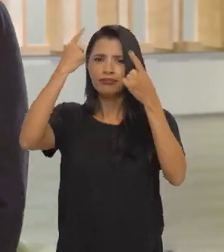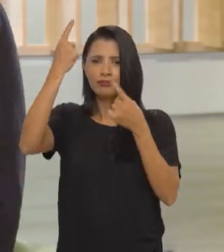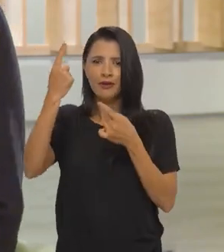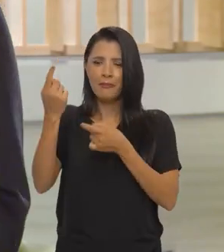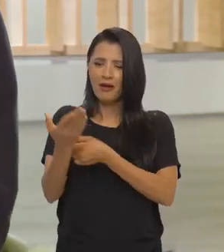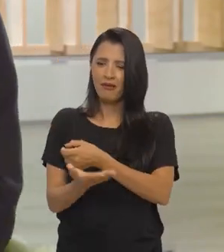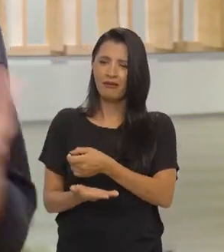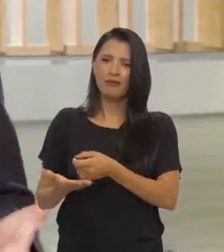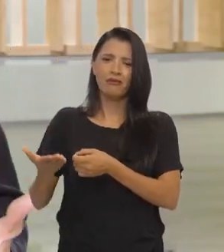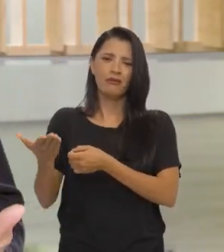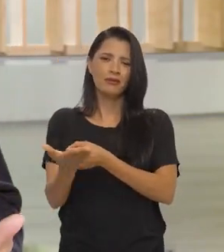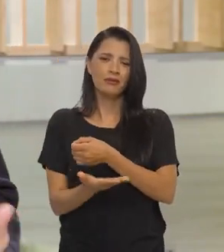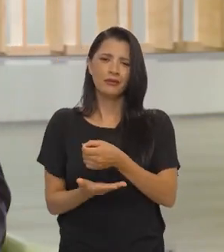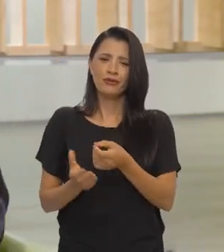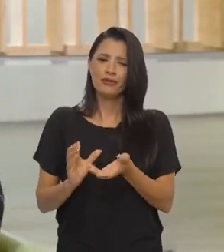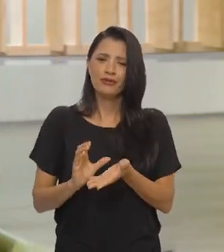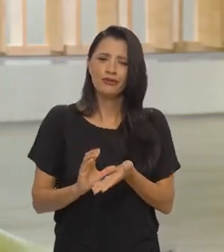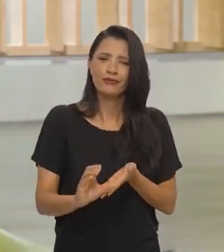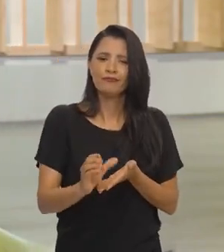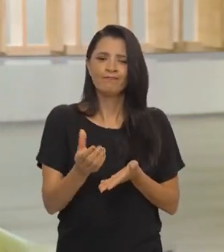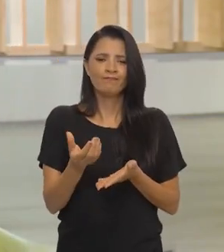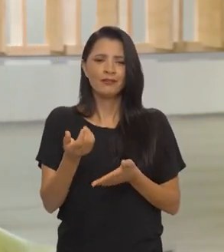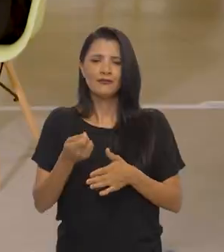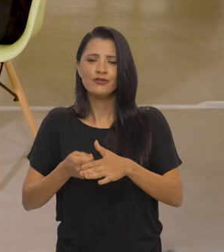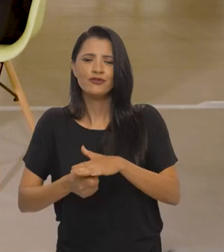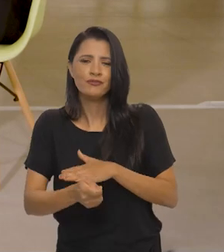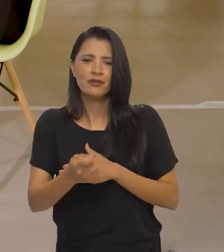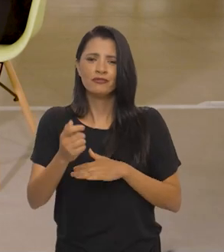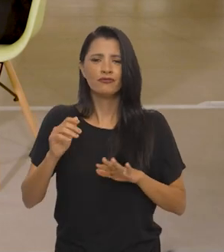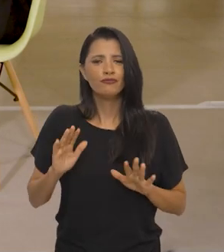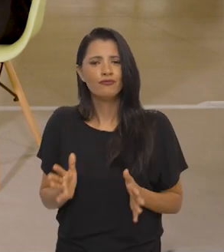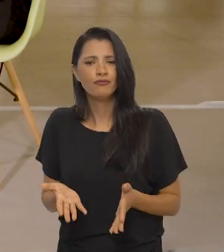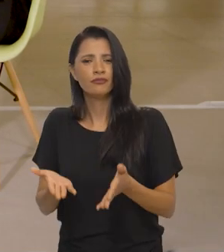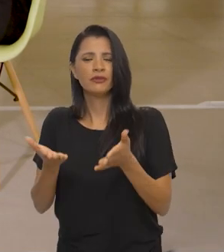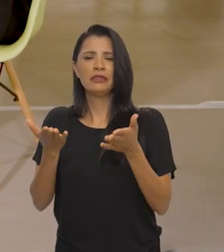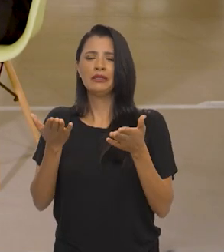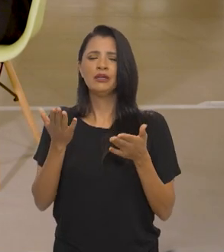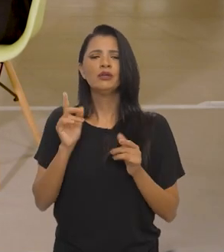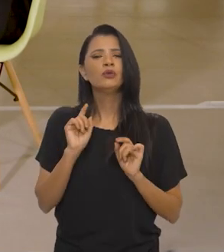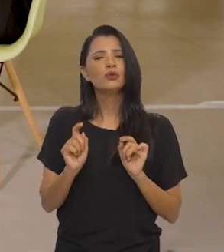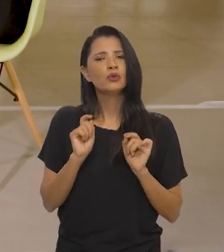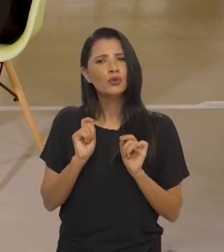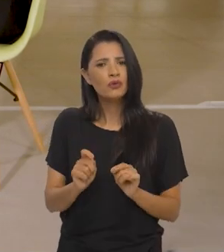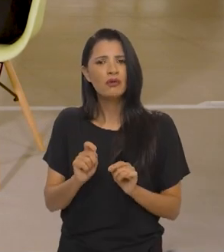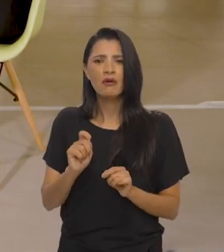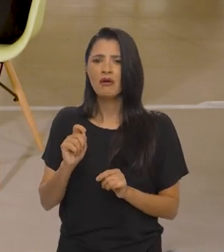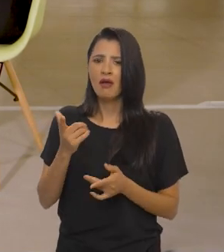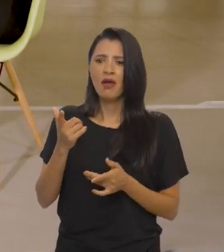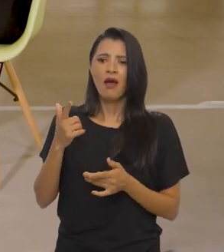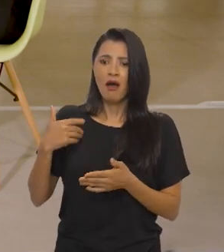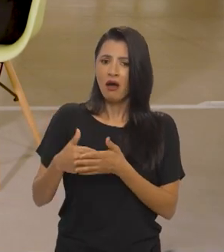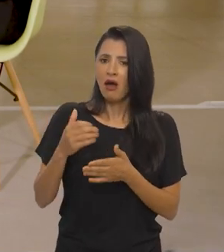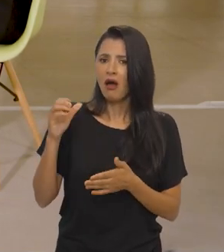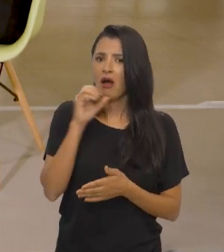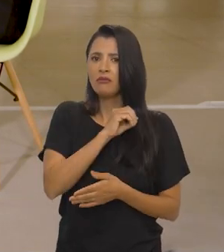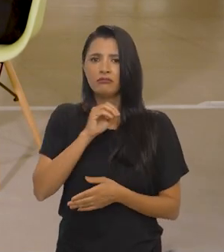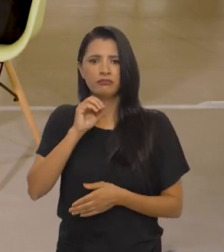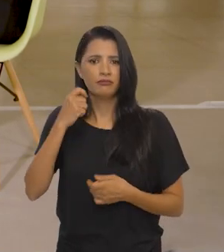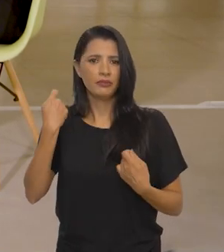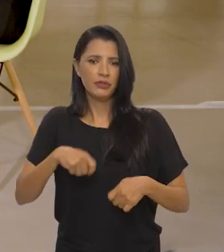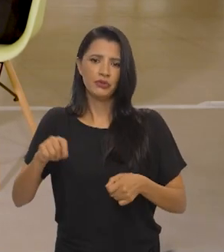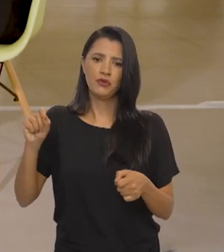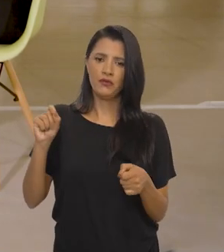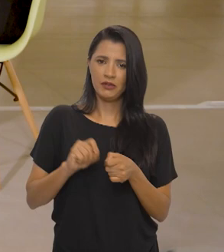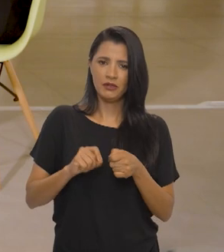básicas, de investimento, fomento, e logo precisamos